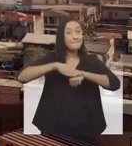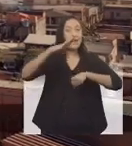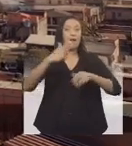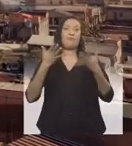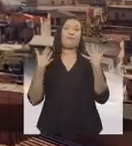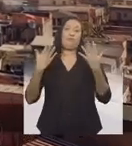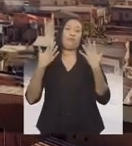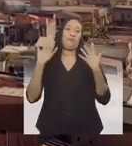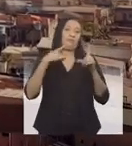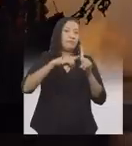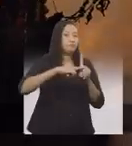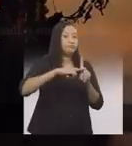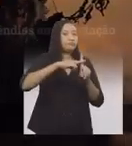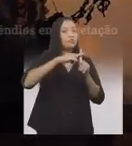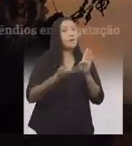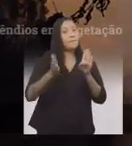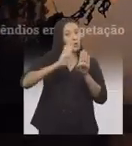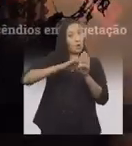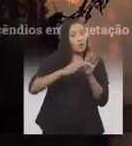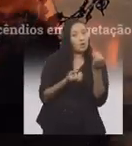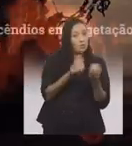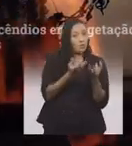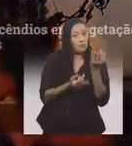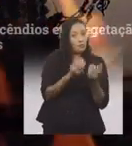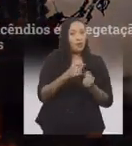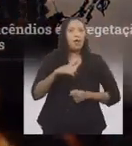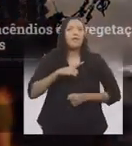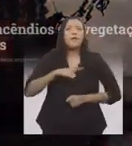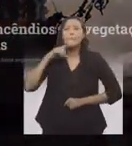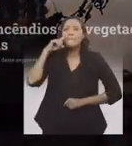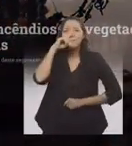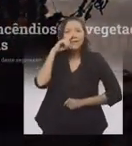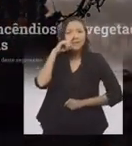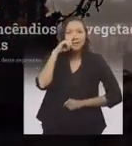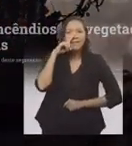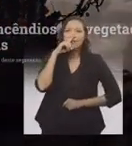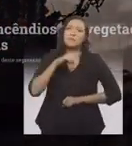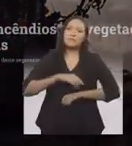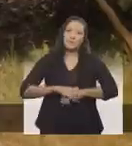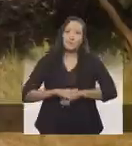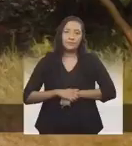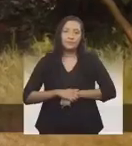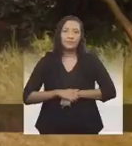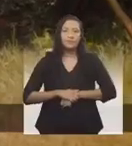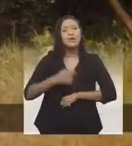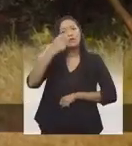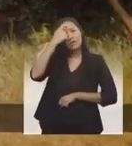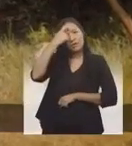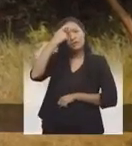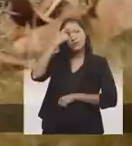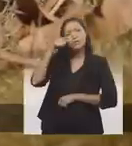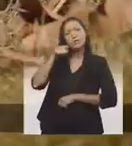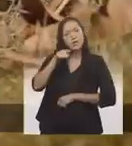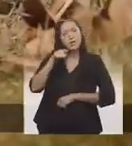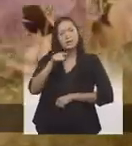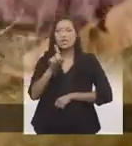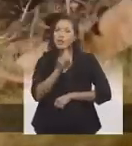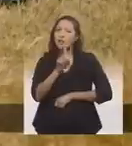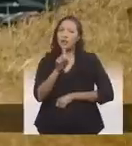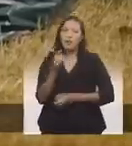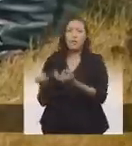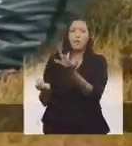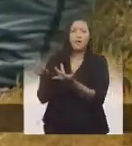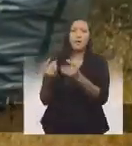temperaturas em nossa cidade. Por trás de toda a queimada, existe uma grande ameaça. Seja consciente, não queime